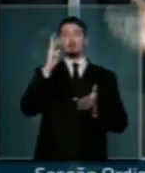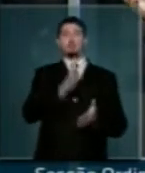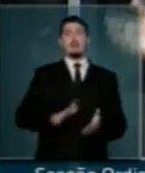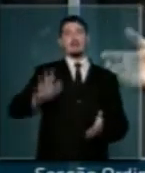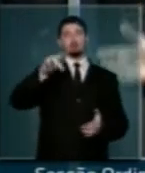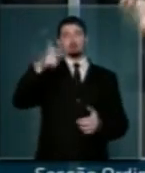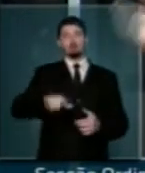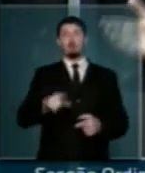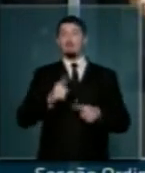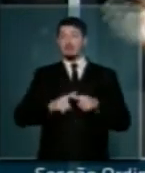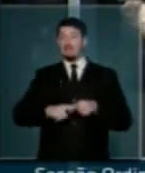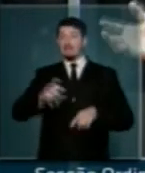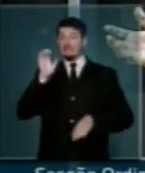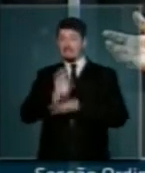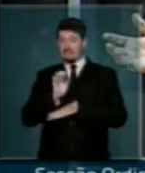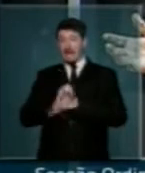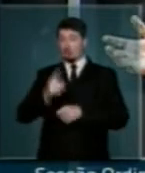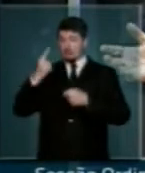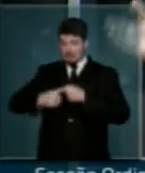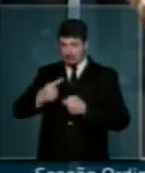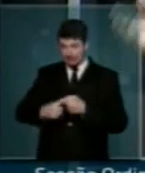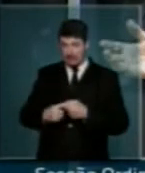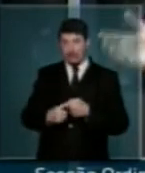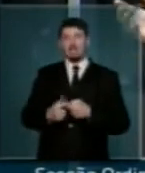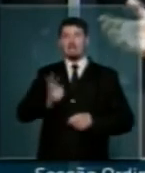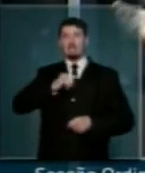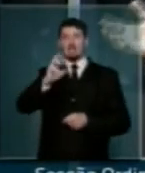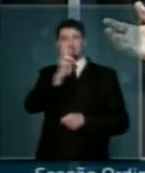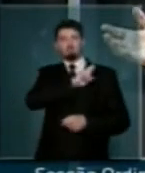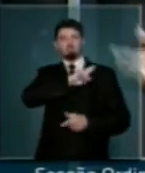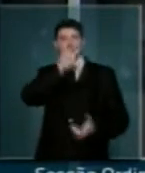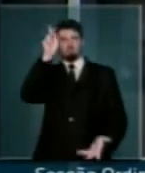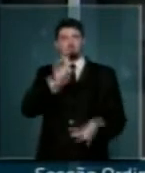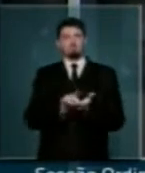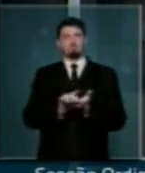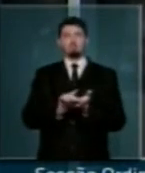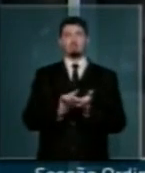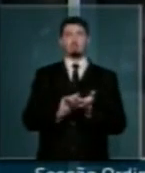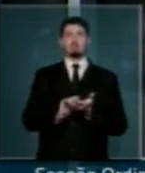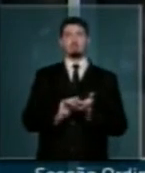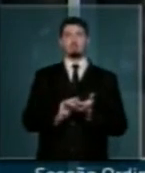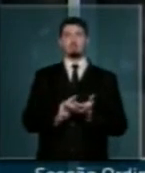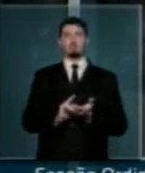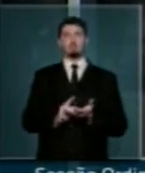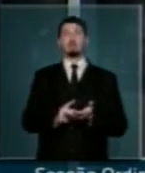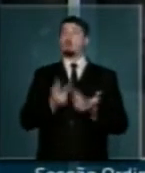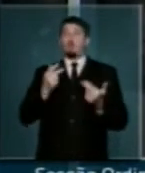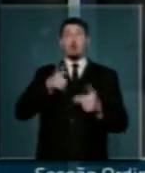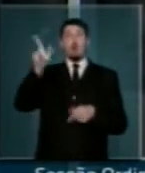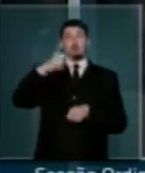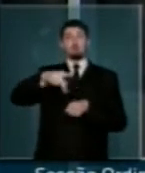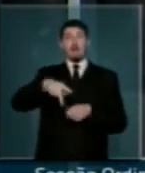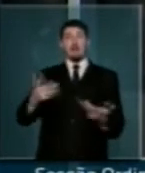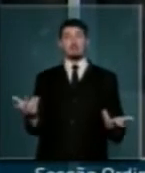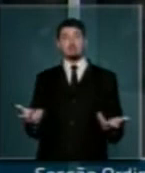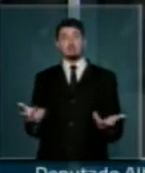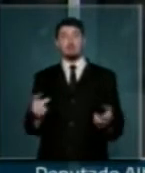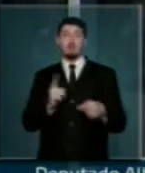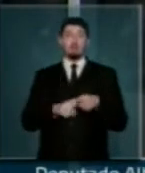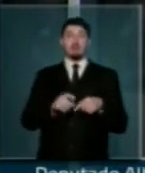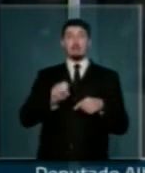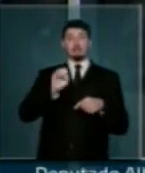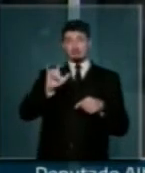município e o estado se tornem realmente responsáveis pelos serviços, assim como é nos maiores países e países desenvolvidos. Se não,